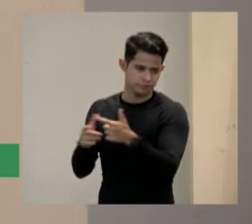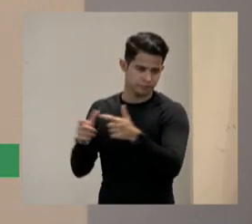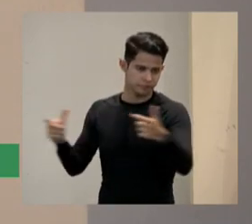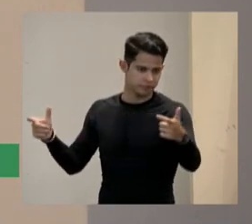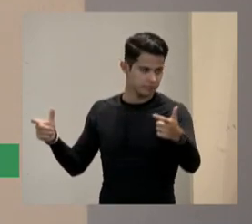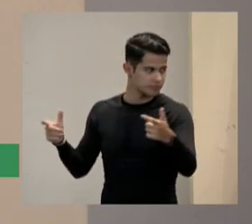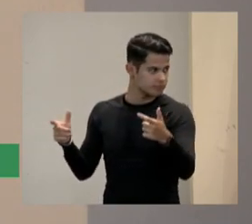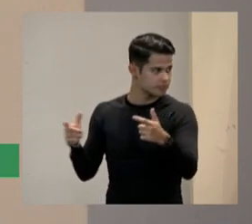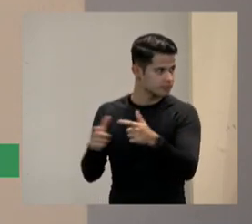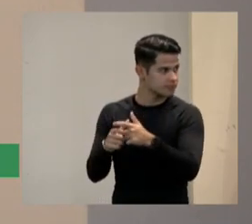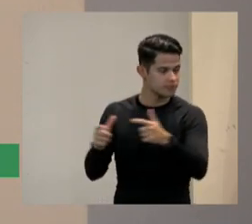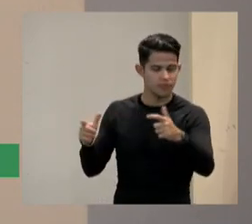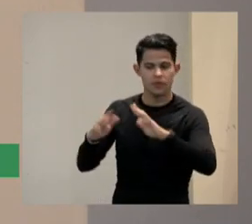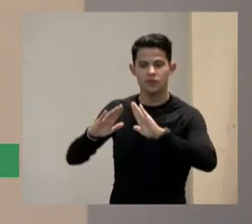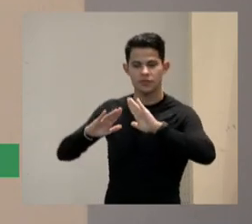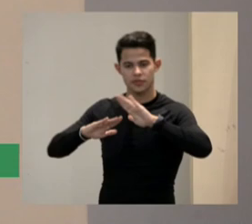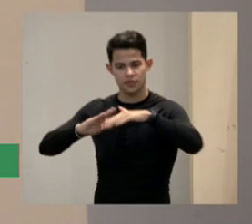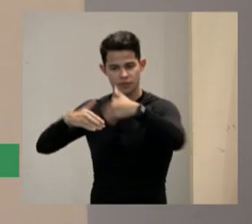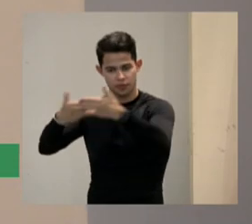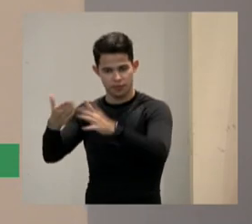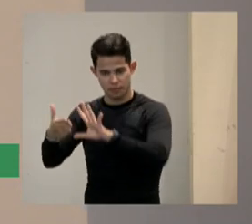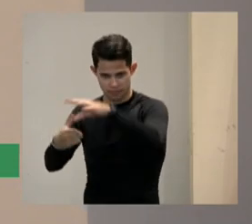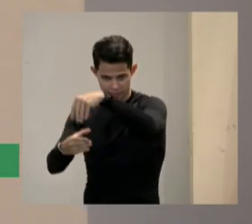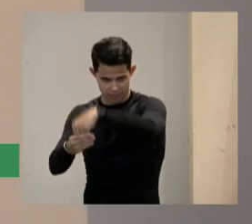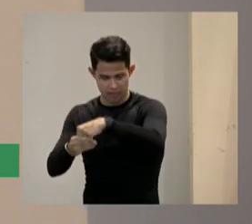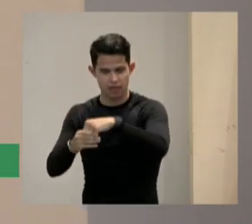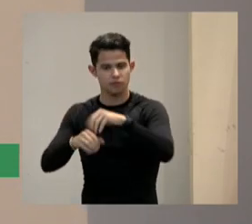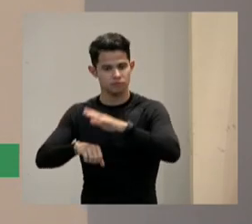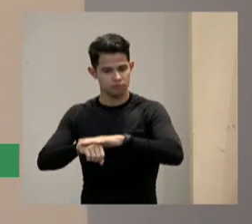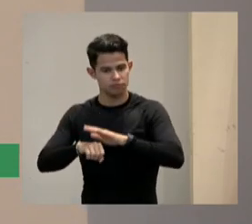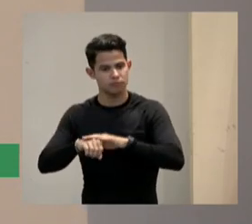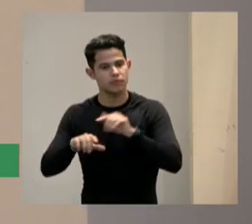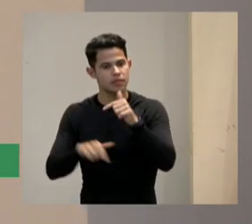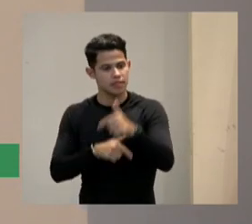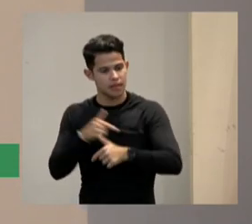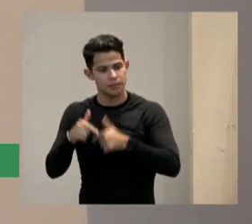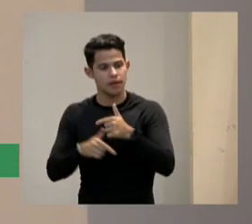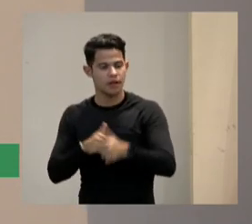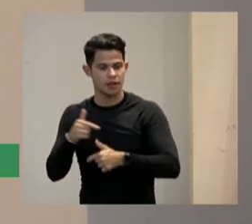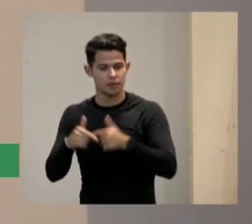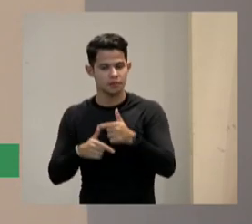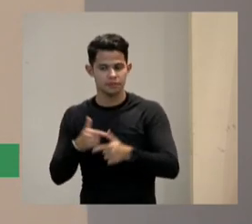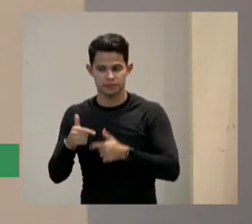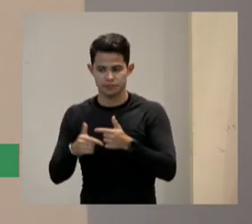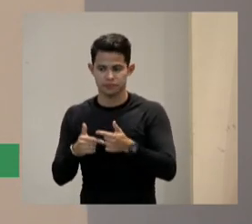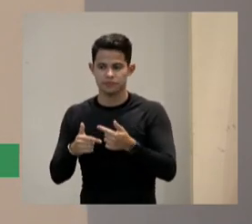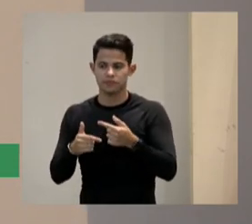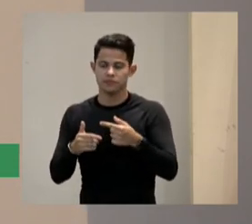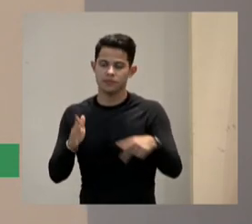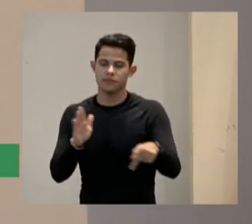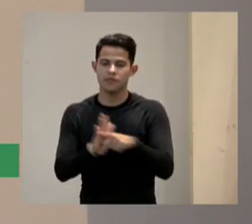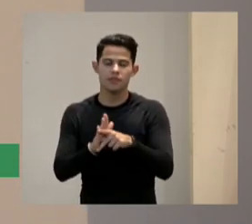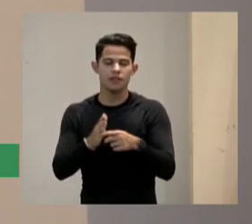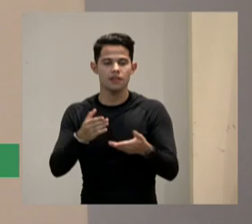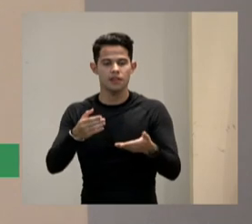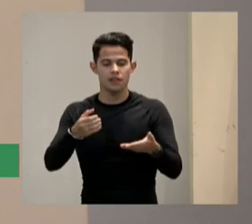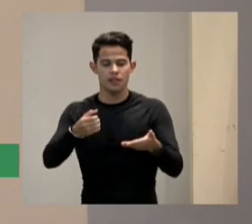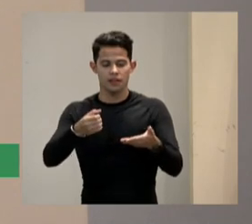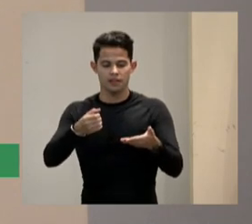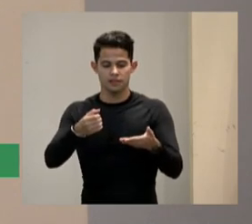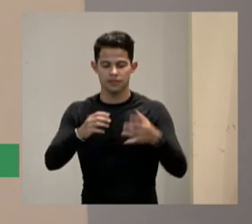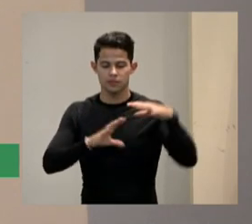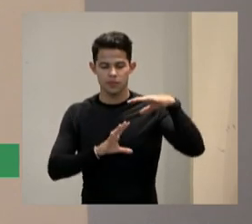todo desenvolvimento que elas fazem vem do mundo empresarial fundamentalmente do mundo das